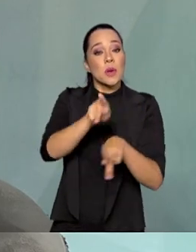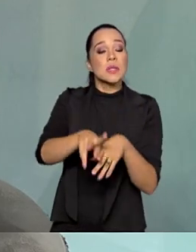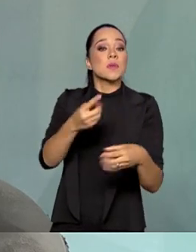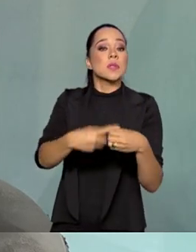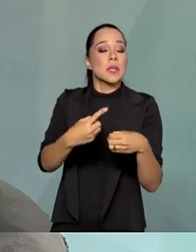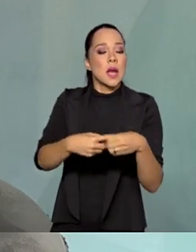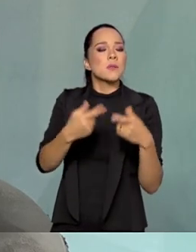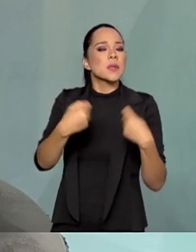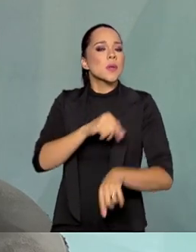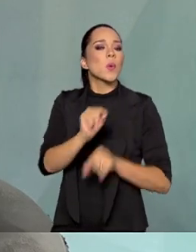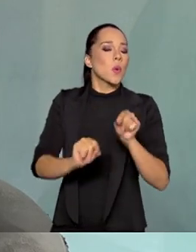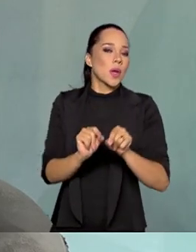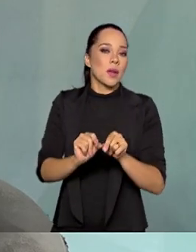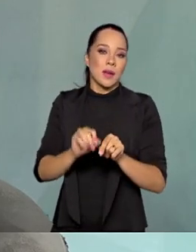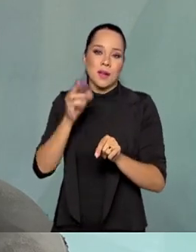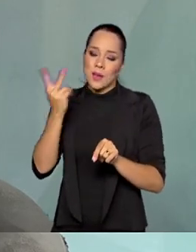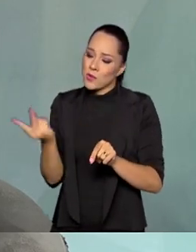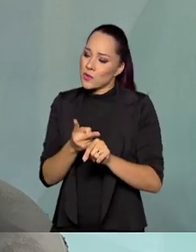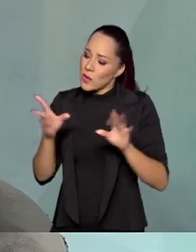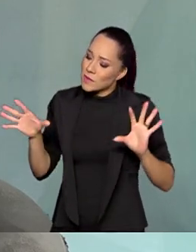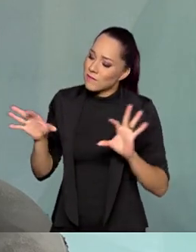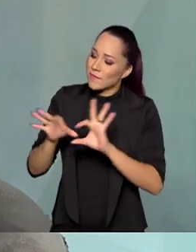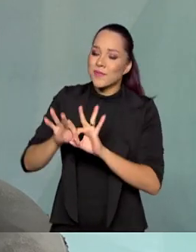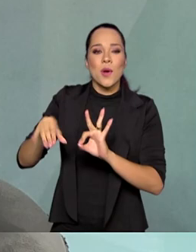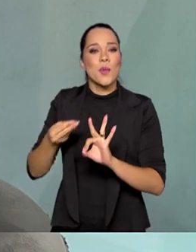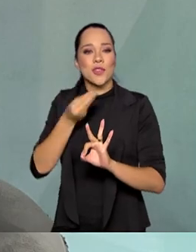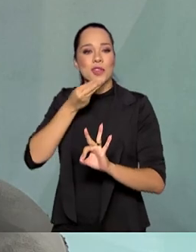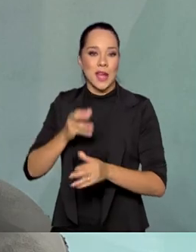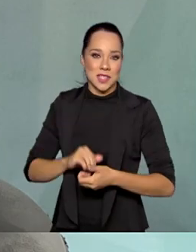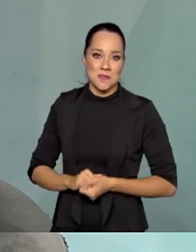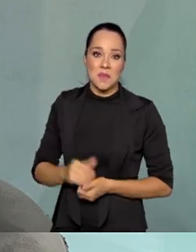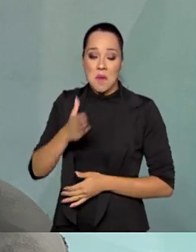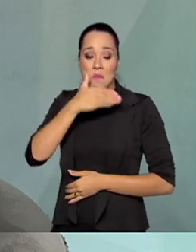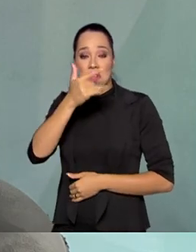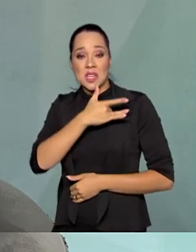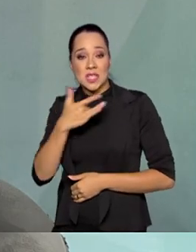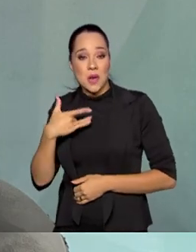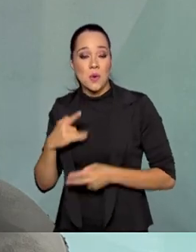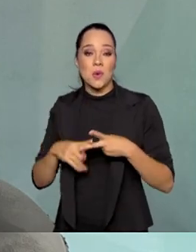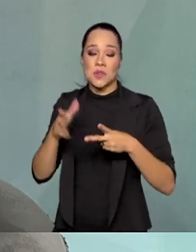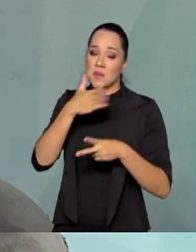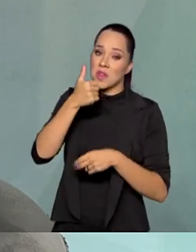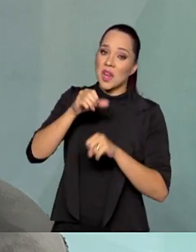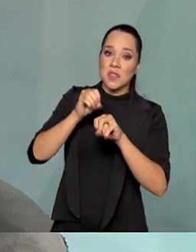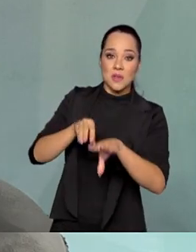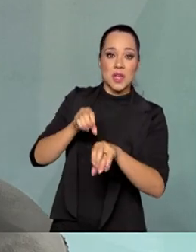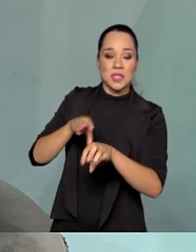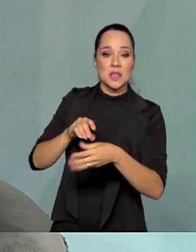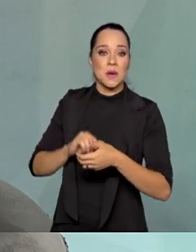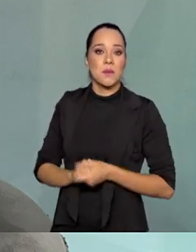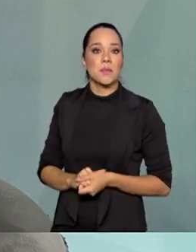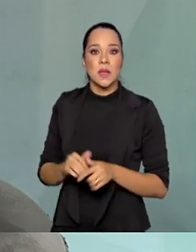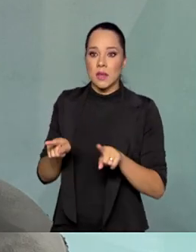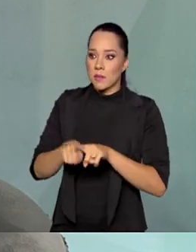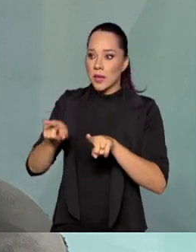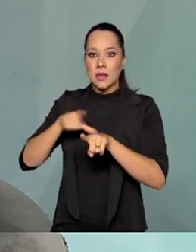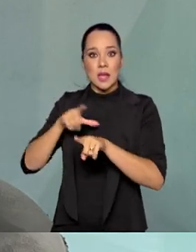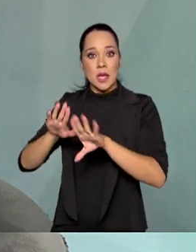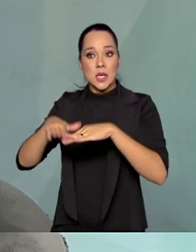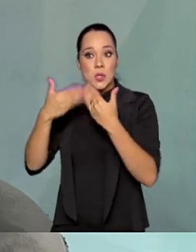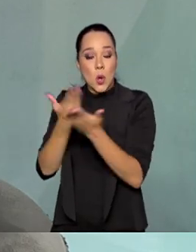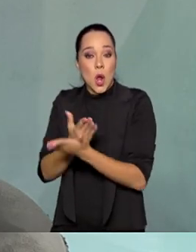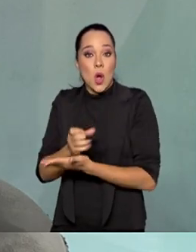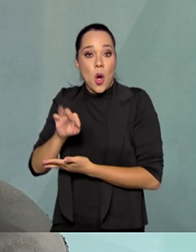precisa. E fazer um casamento de oportunidades. Melhorar a saúde, melhorar a educação, colocar escolas lá, ou